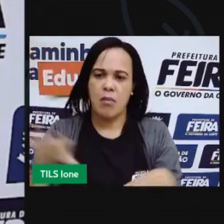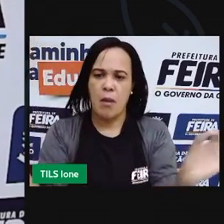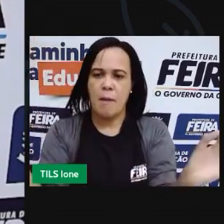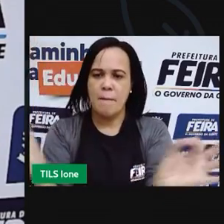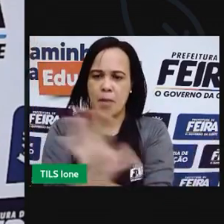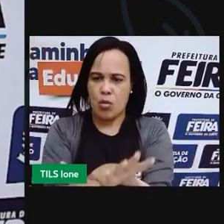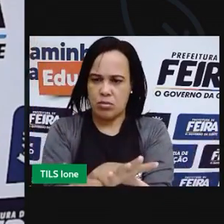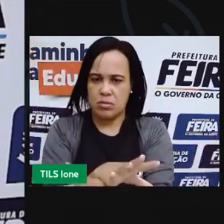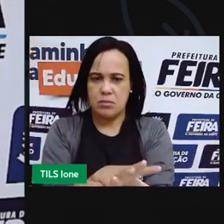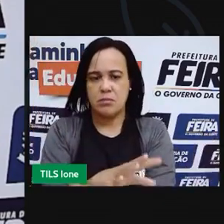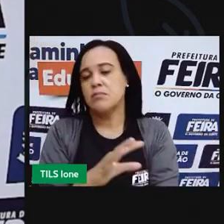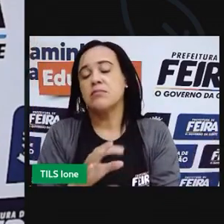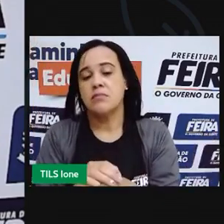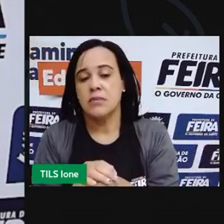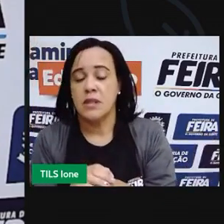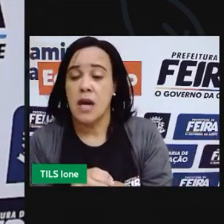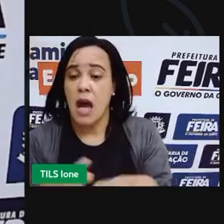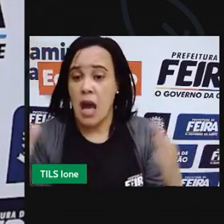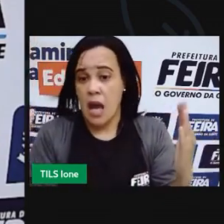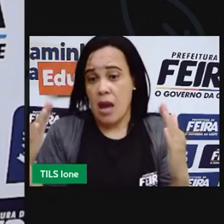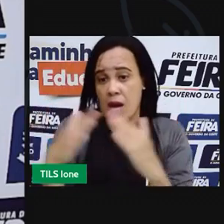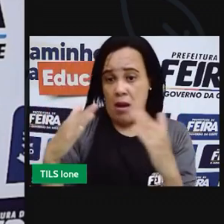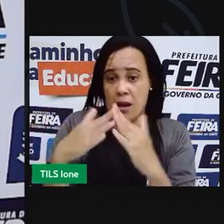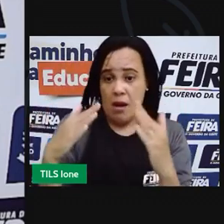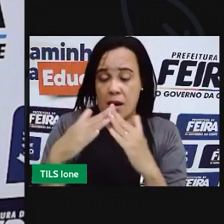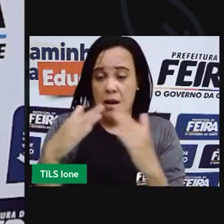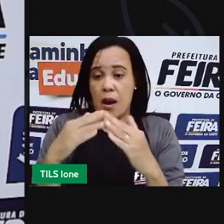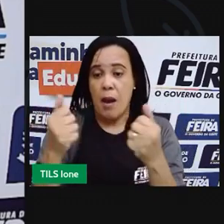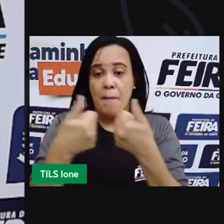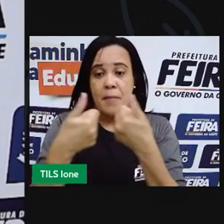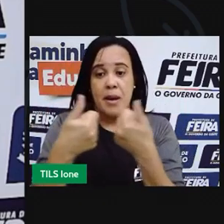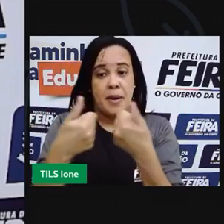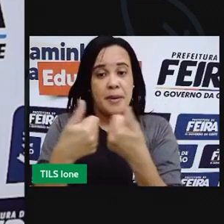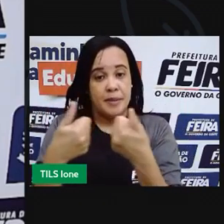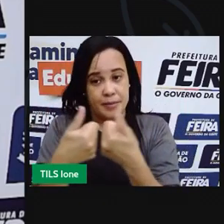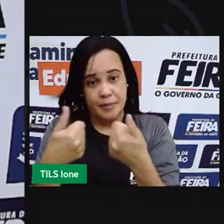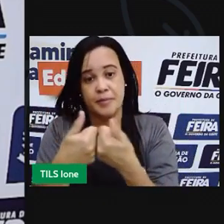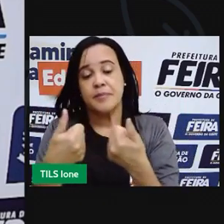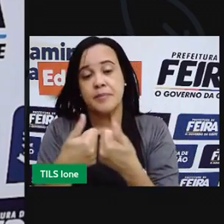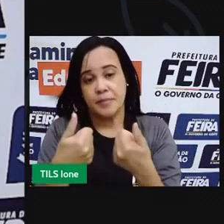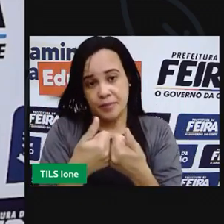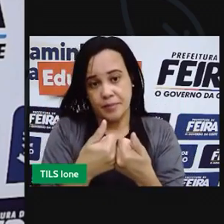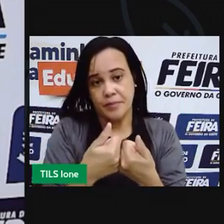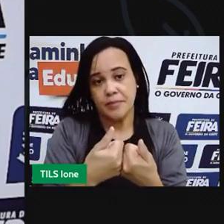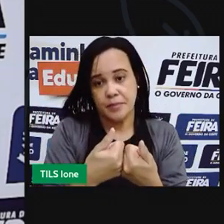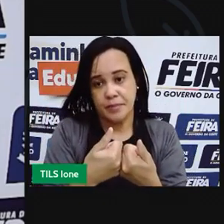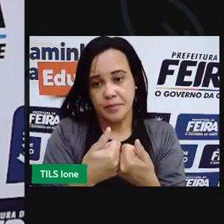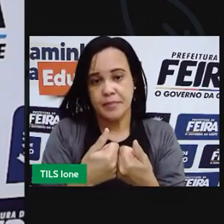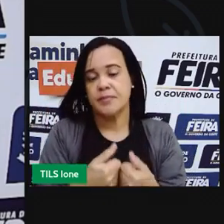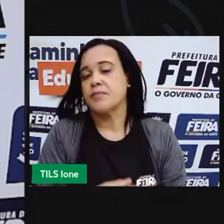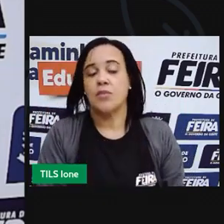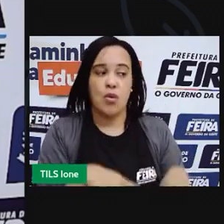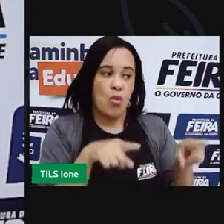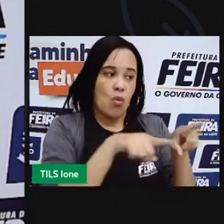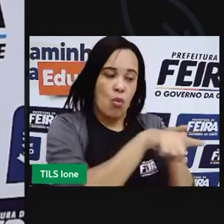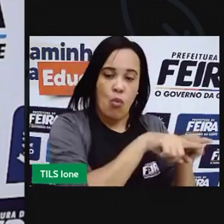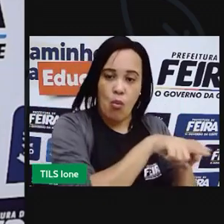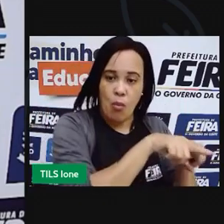E eles construíram as casas próximas. Uma casa era perto do outro irmão.